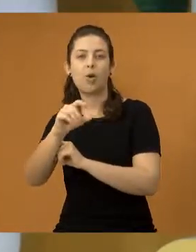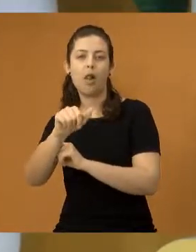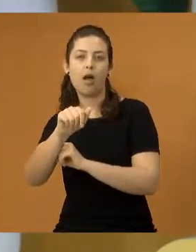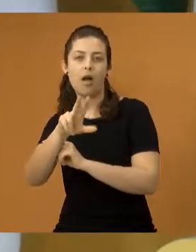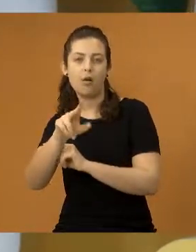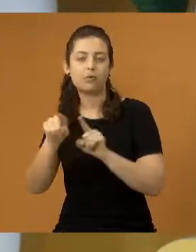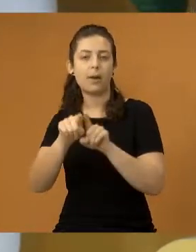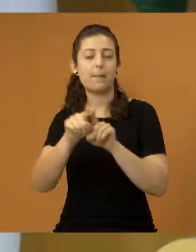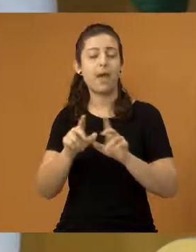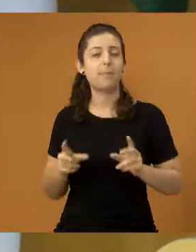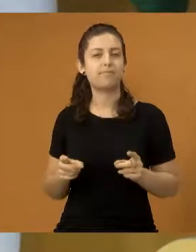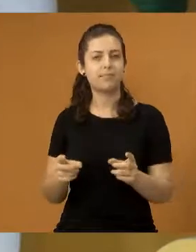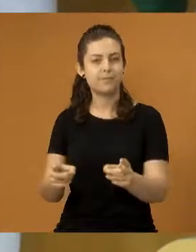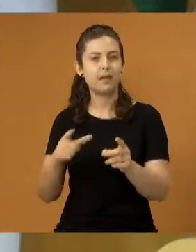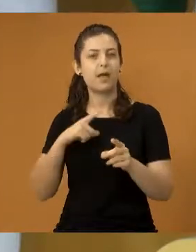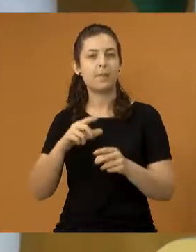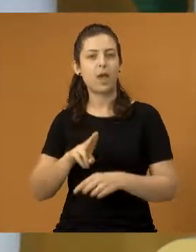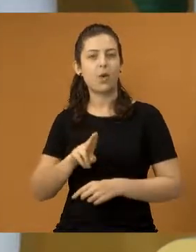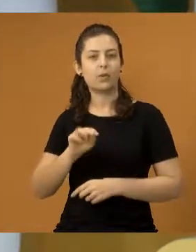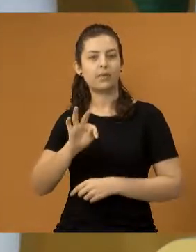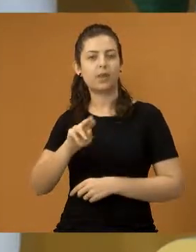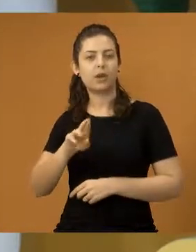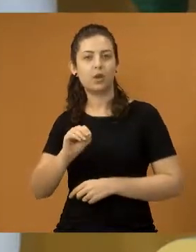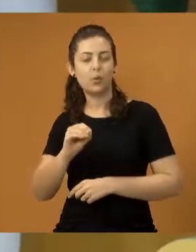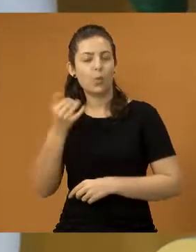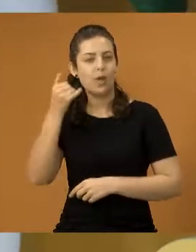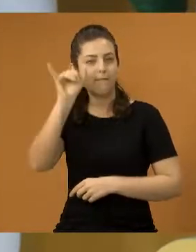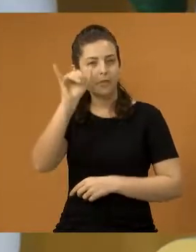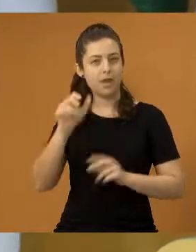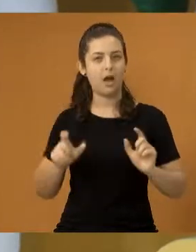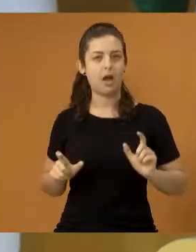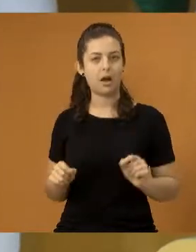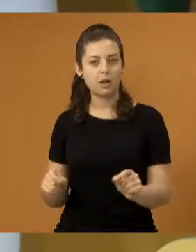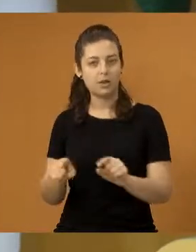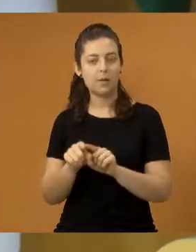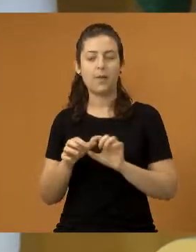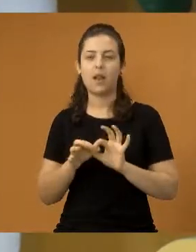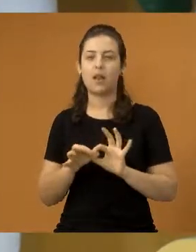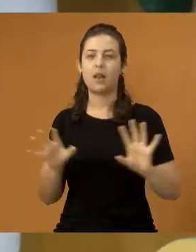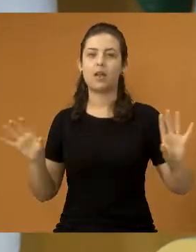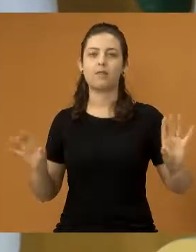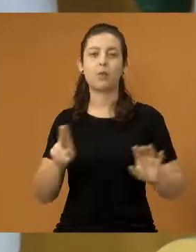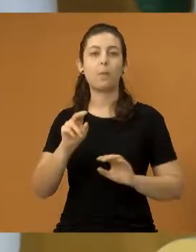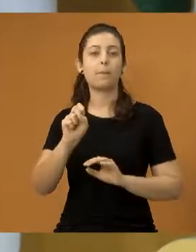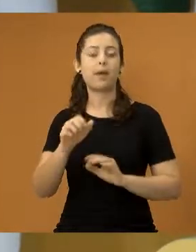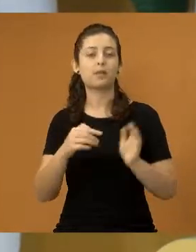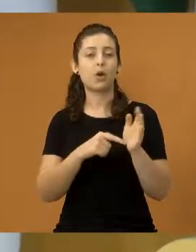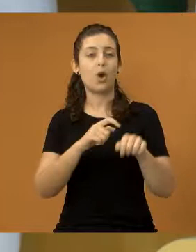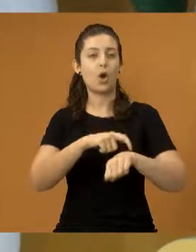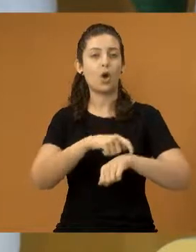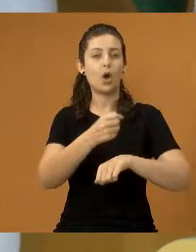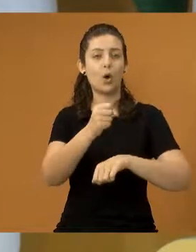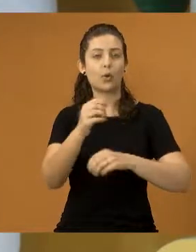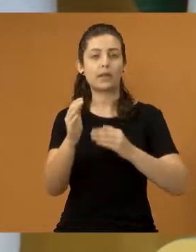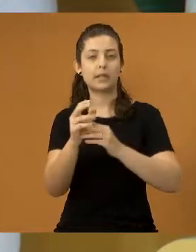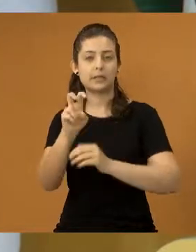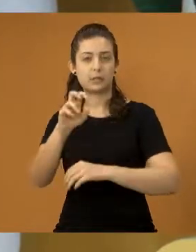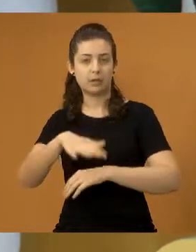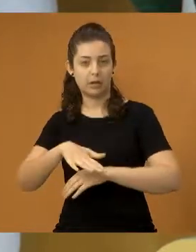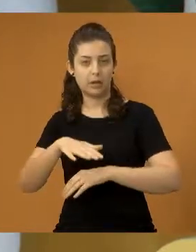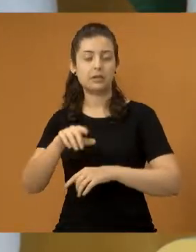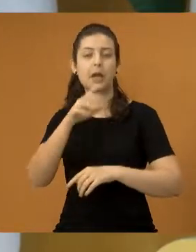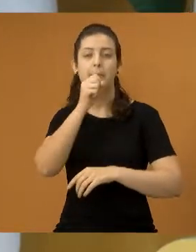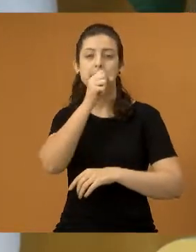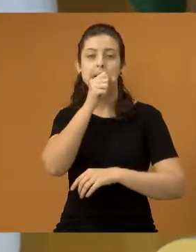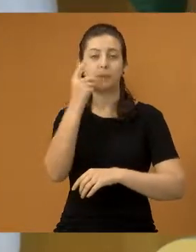prevenção do câncer de colo de útero, livre demanda nas UBS, no horário das 8 às 16 horas. E